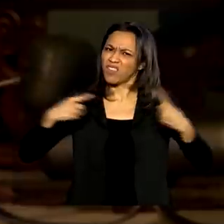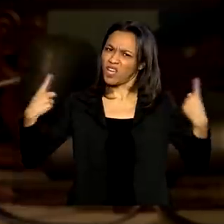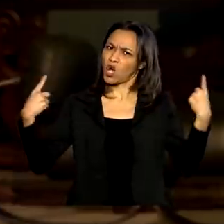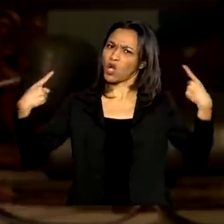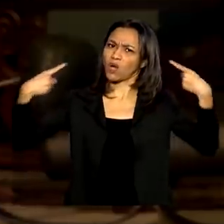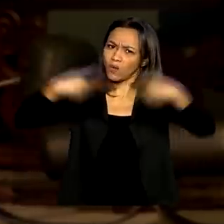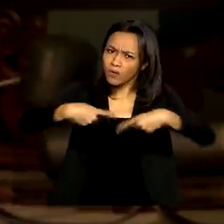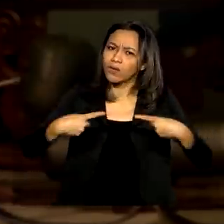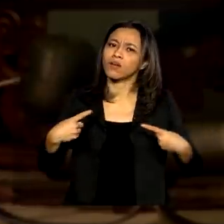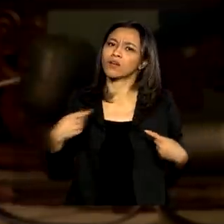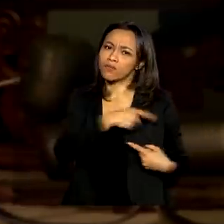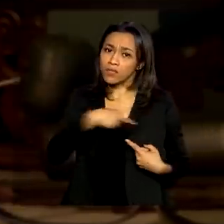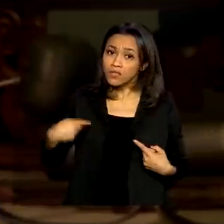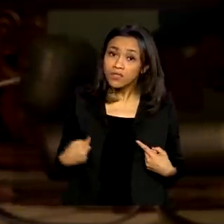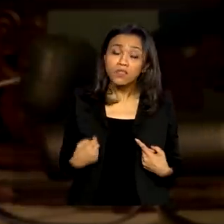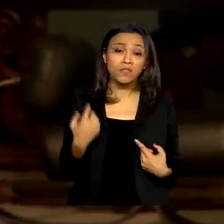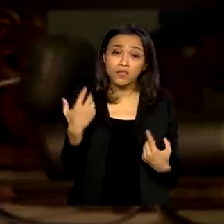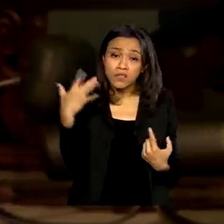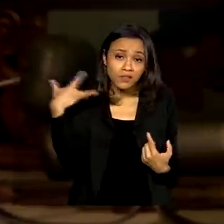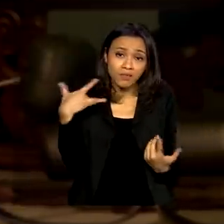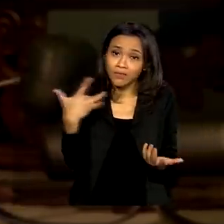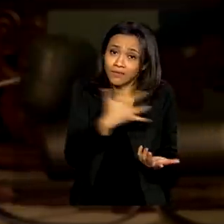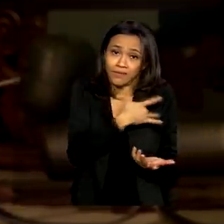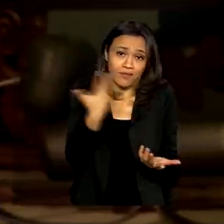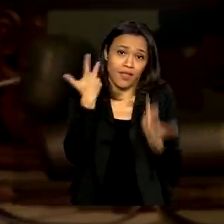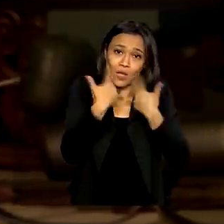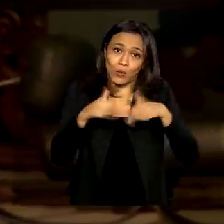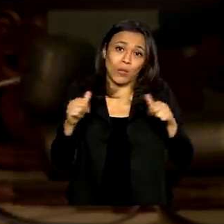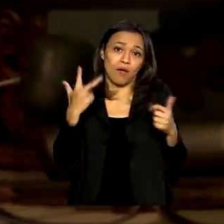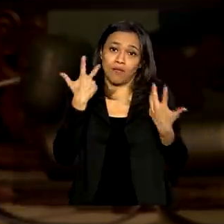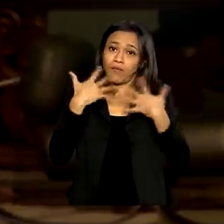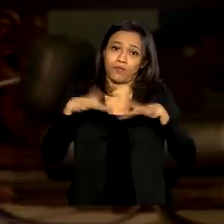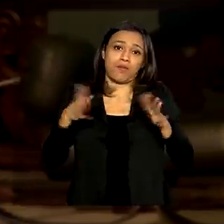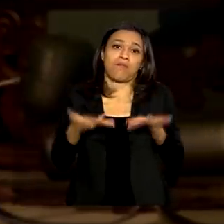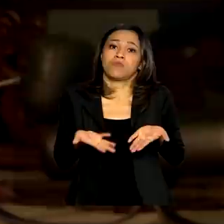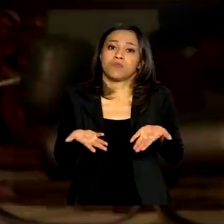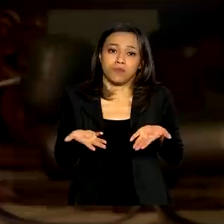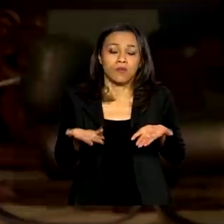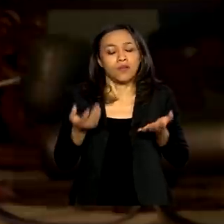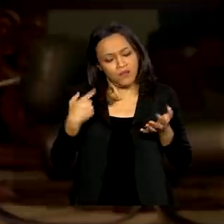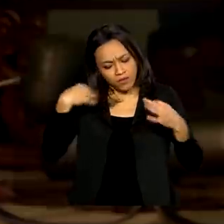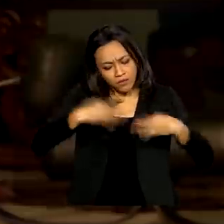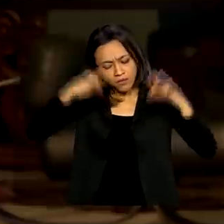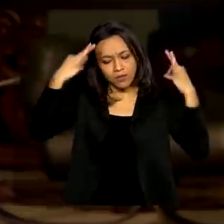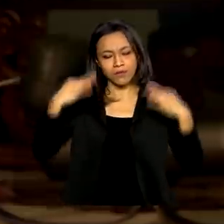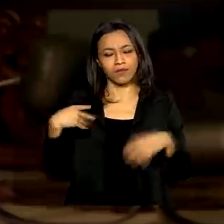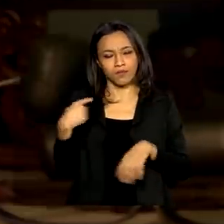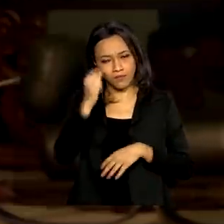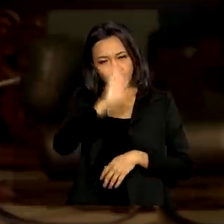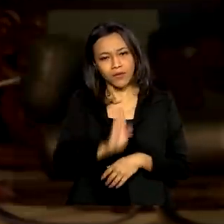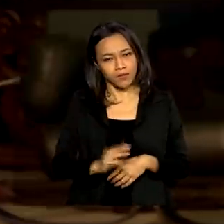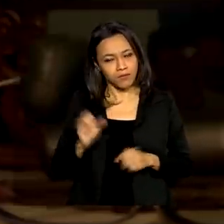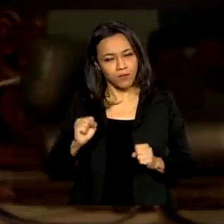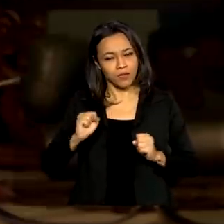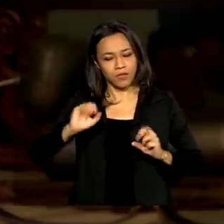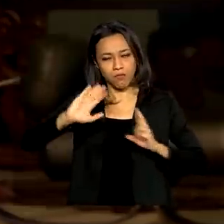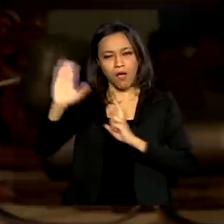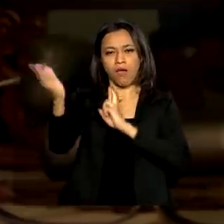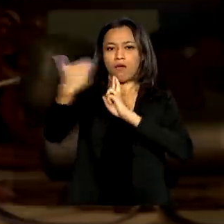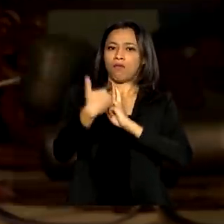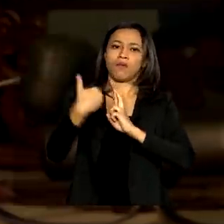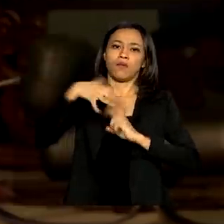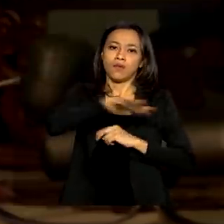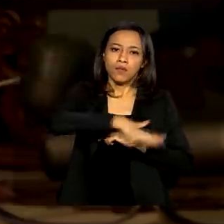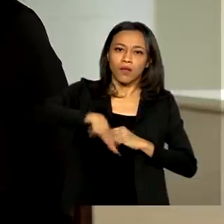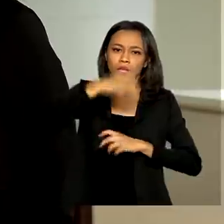saudável para mercado como um todo que isso aconteça e o Brasil com certeza pode ser um protagonista do futuro em termos de